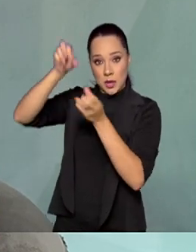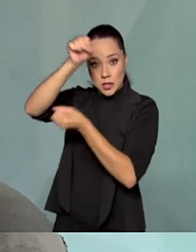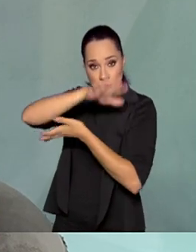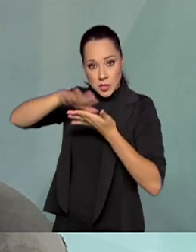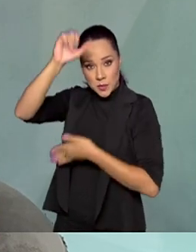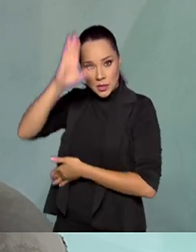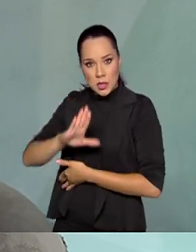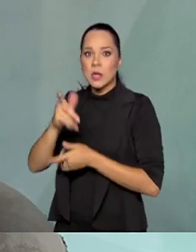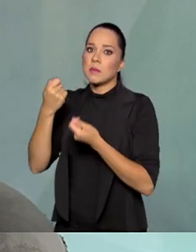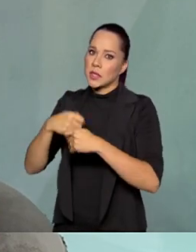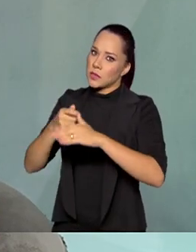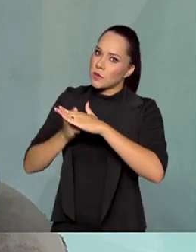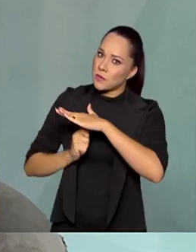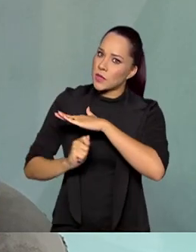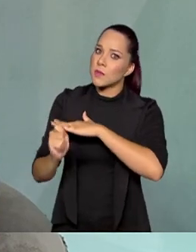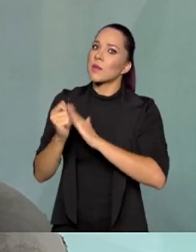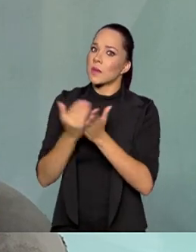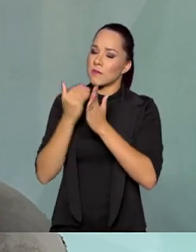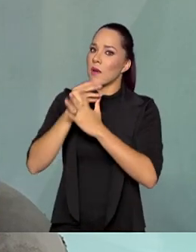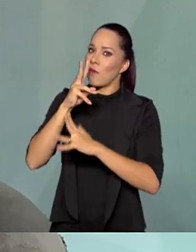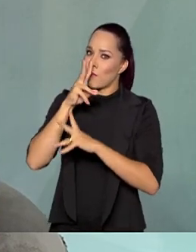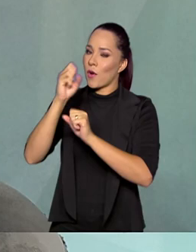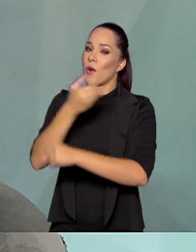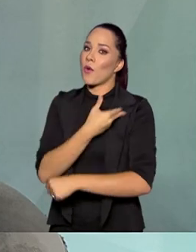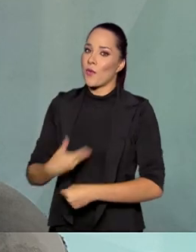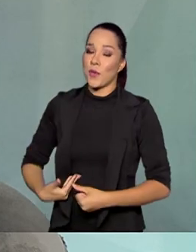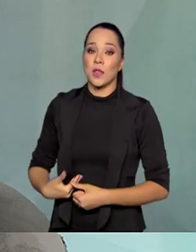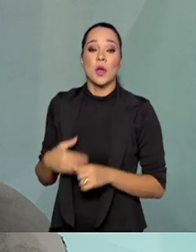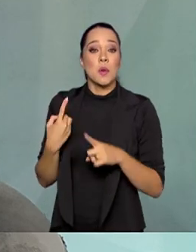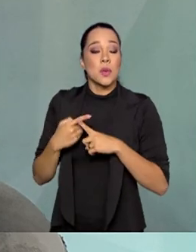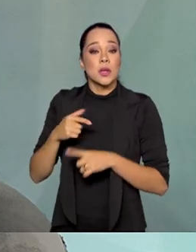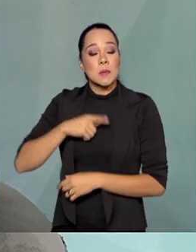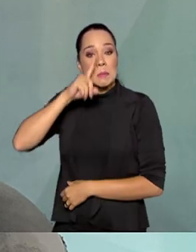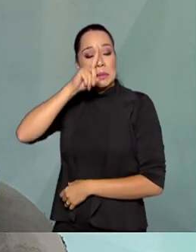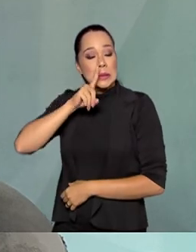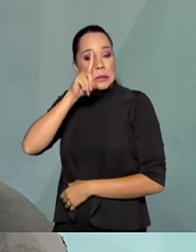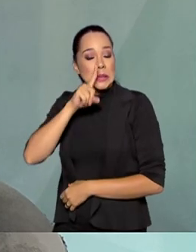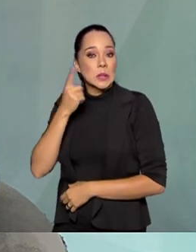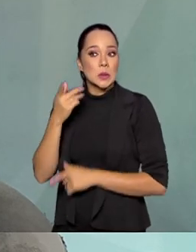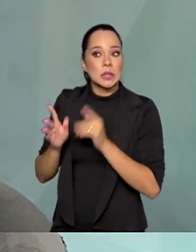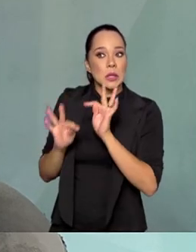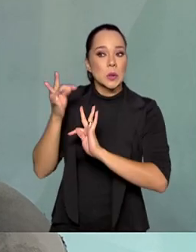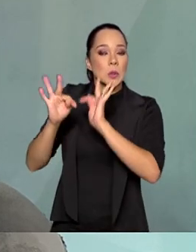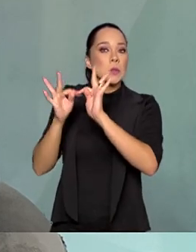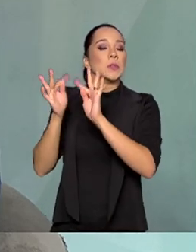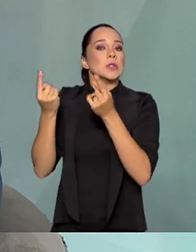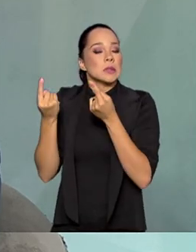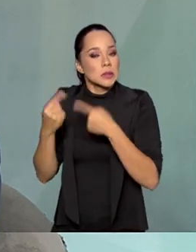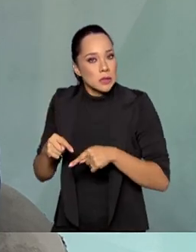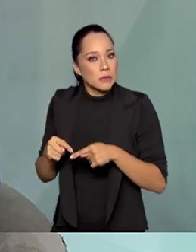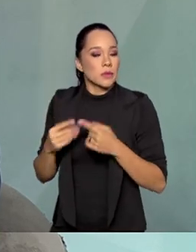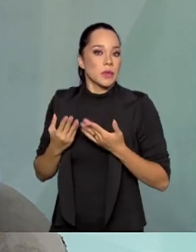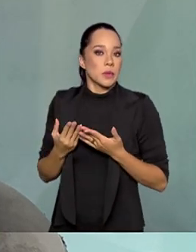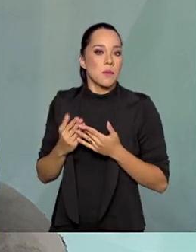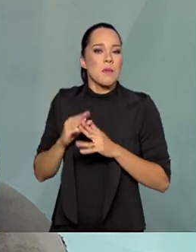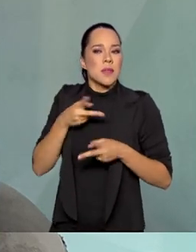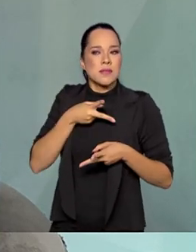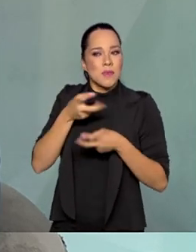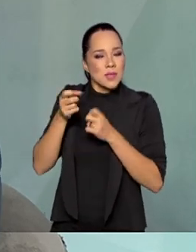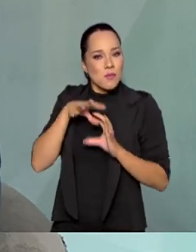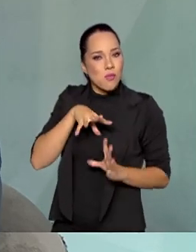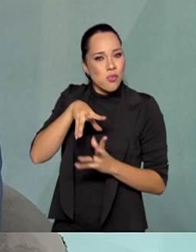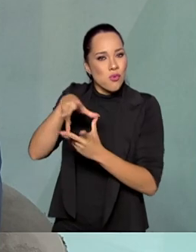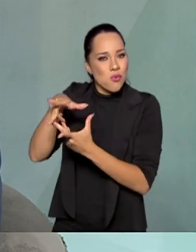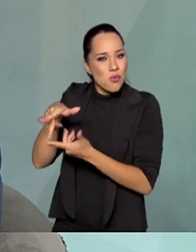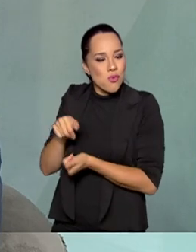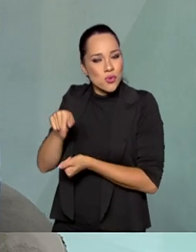investimento inicial mais forte de governo, porque existe um risco grande, a tecnologia é muito desafiadora, mas o que se percebe no mundo todo